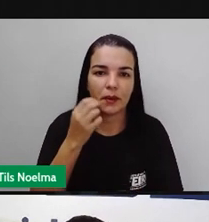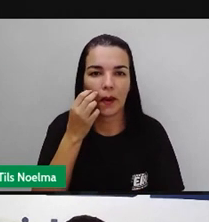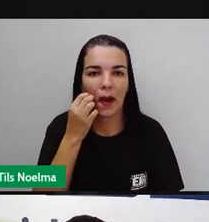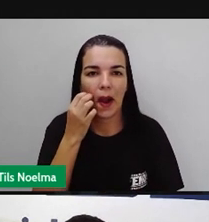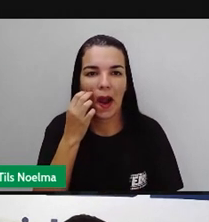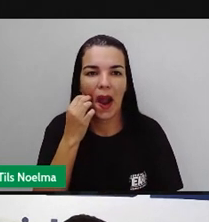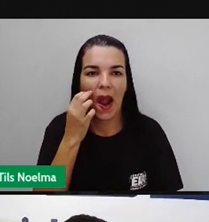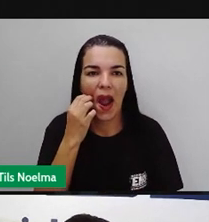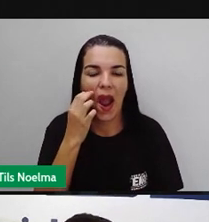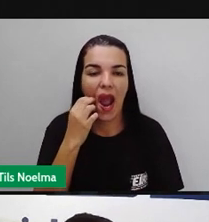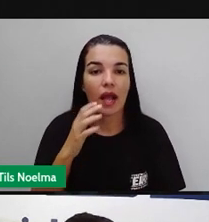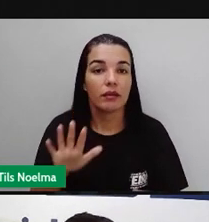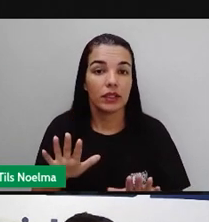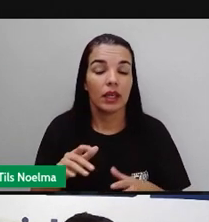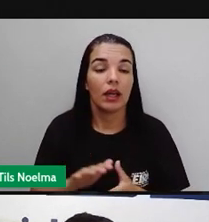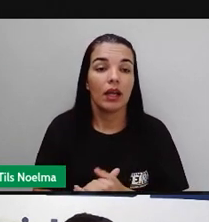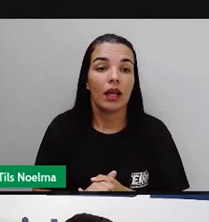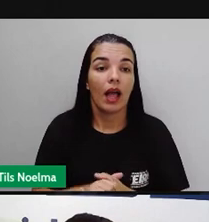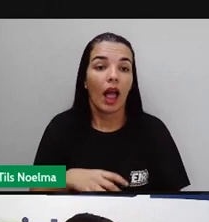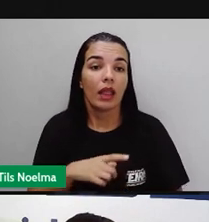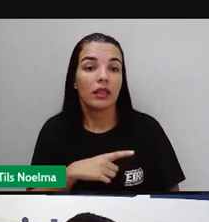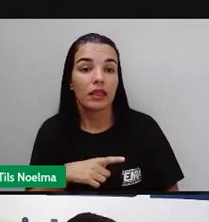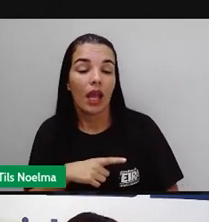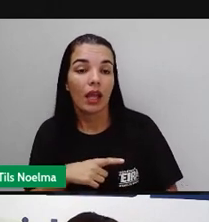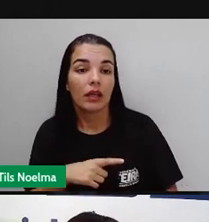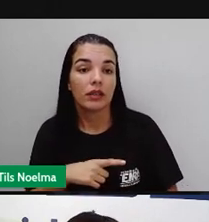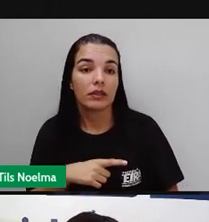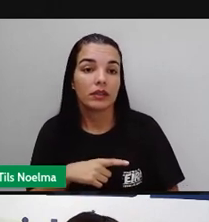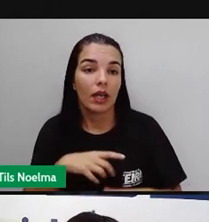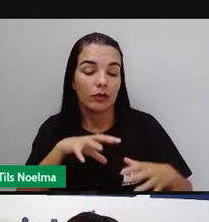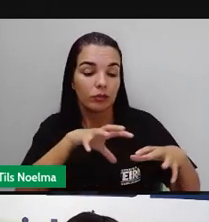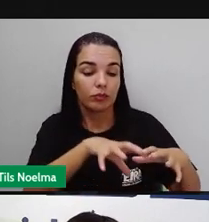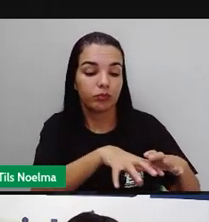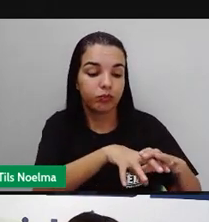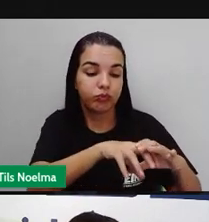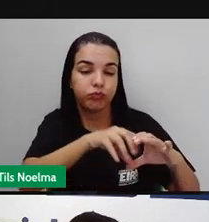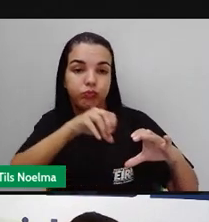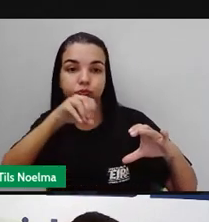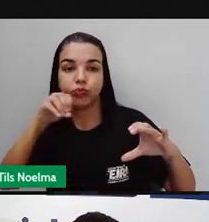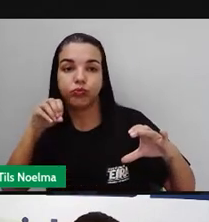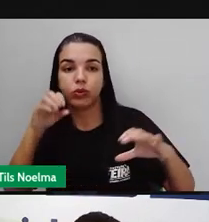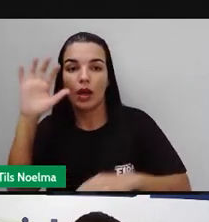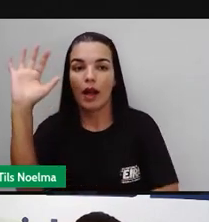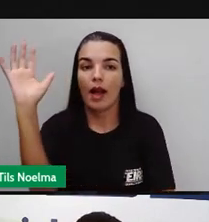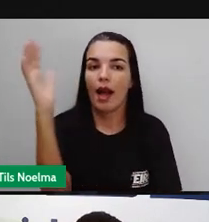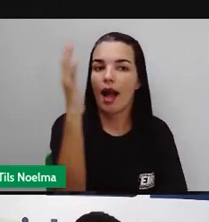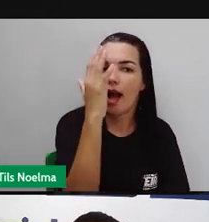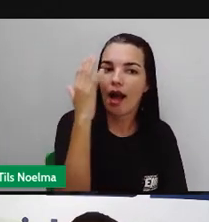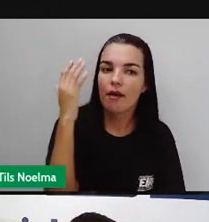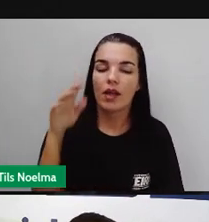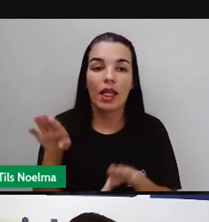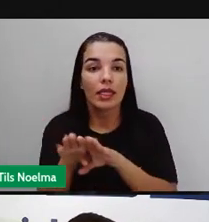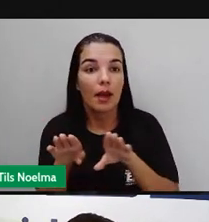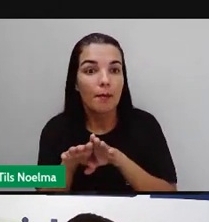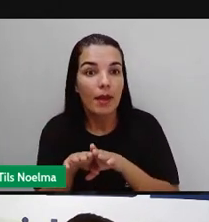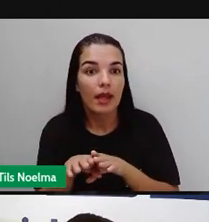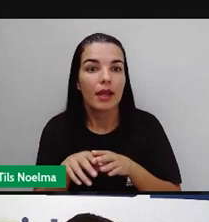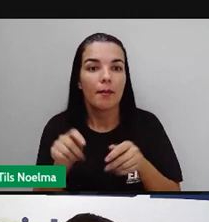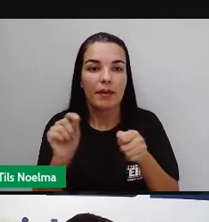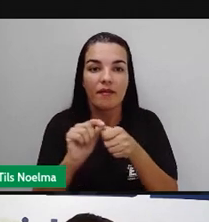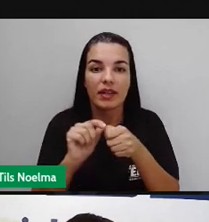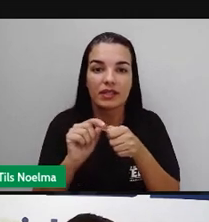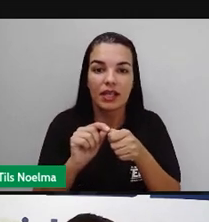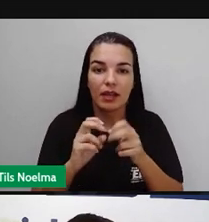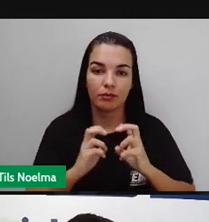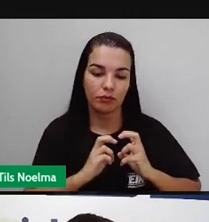tanto para a extração quanto para a construção da ferrovia milhares de pessoas migraram